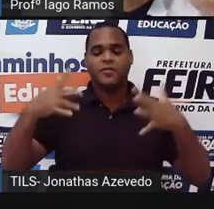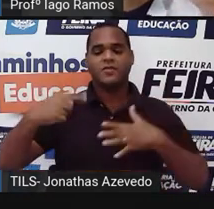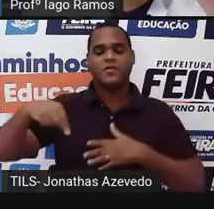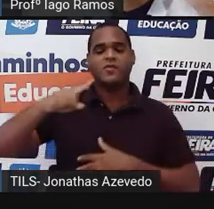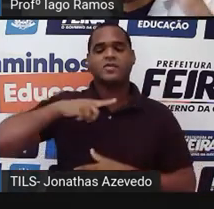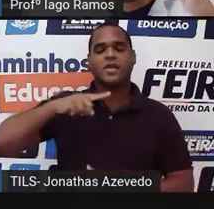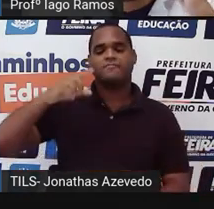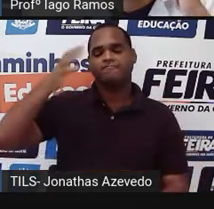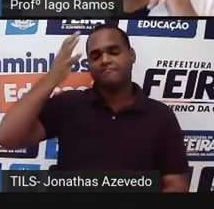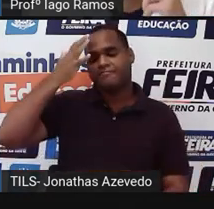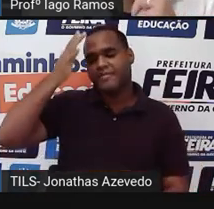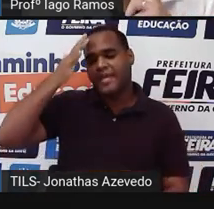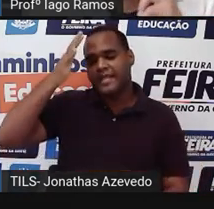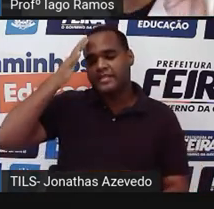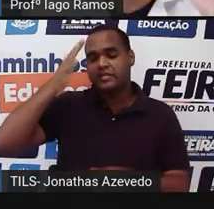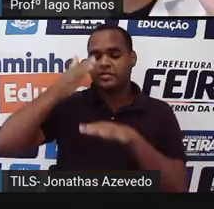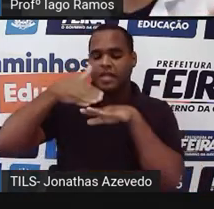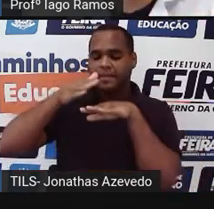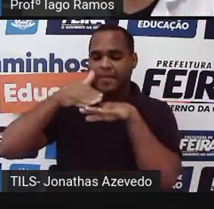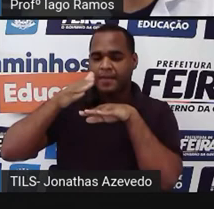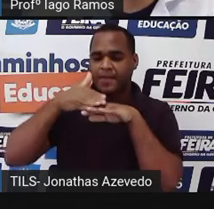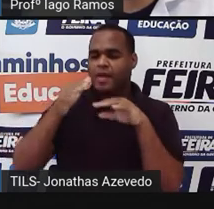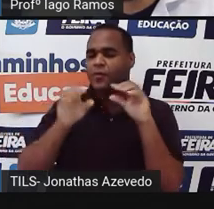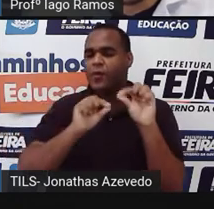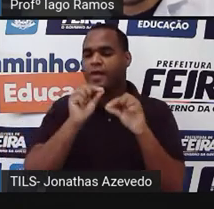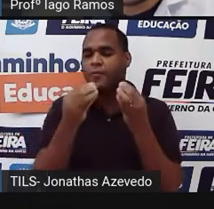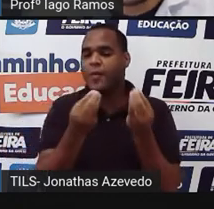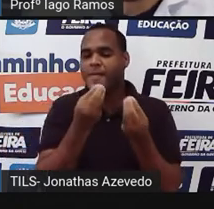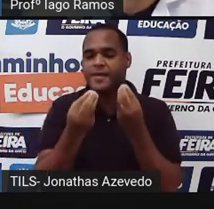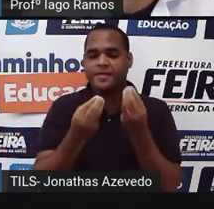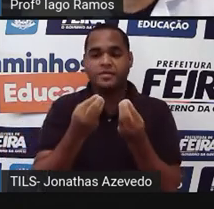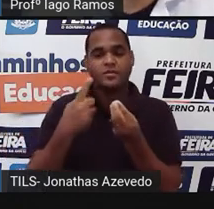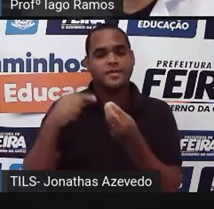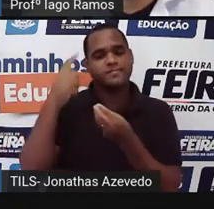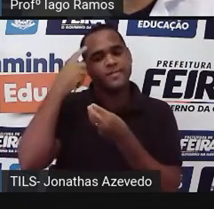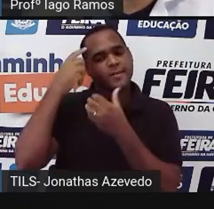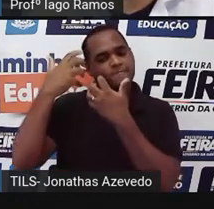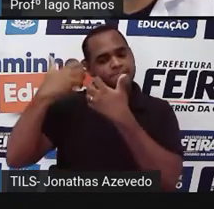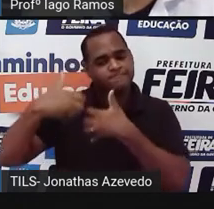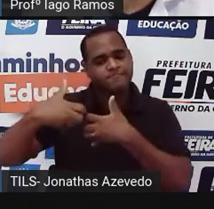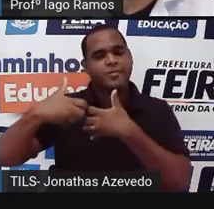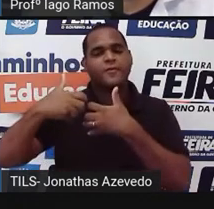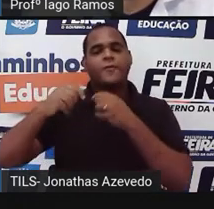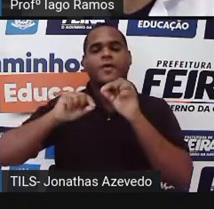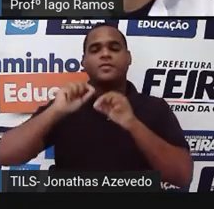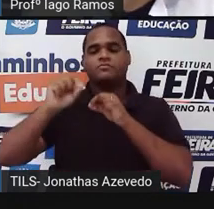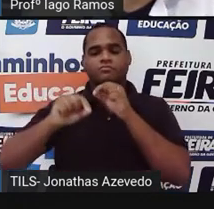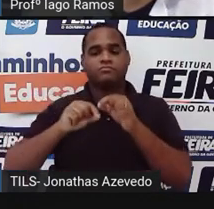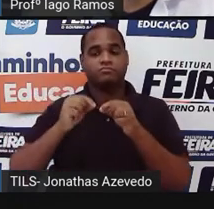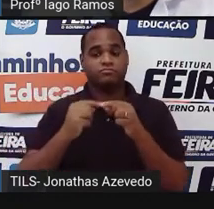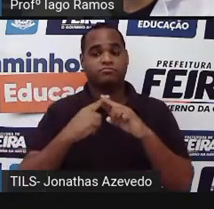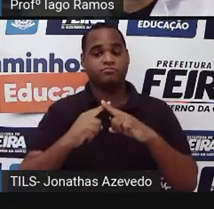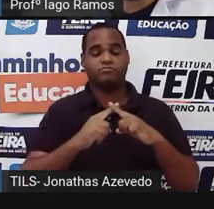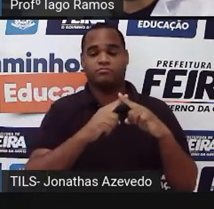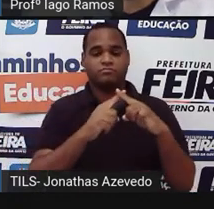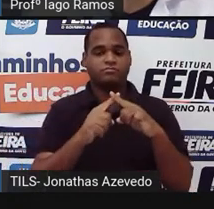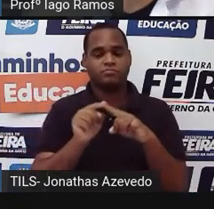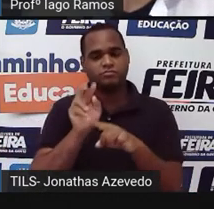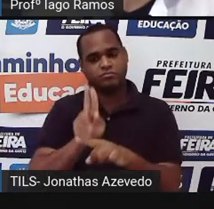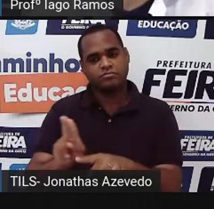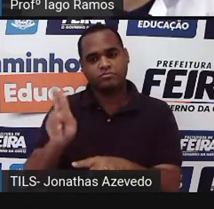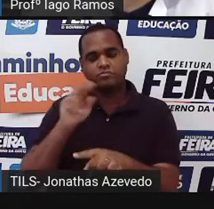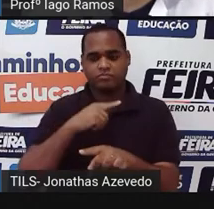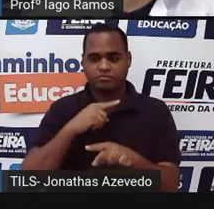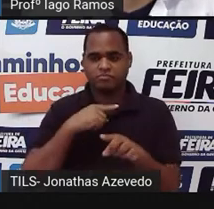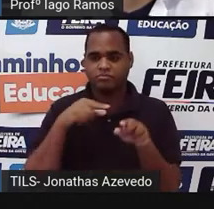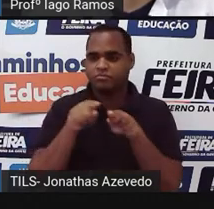mentalmente então mentalmente como é que a gente pensa pra fazer essa multiplicação a gente usa também aqui